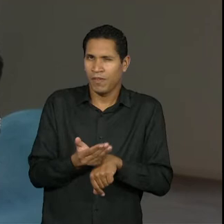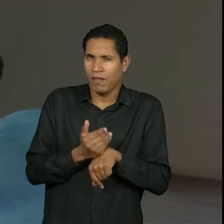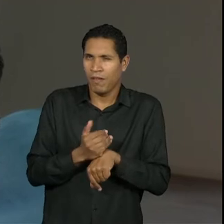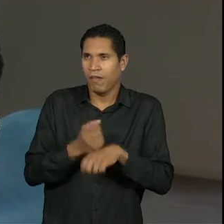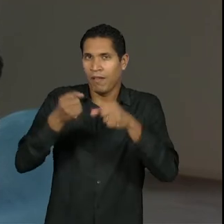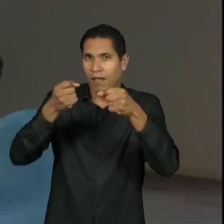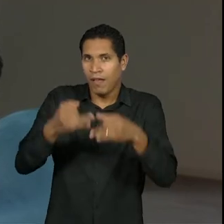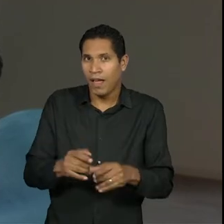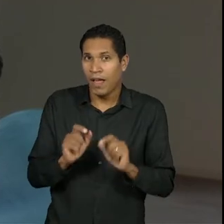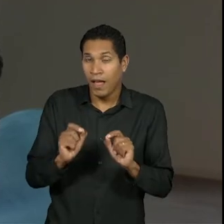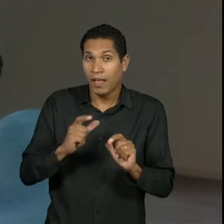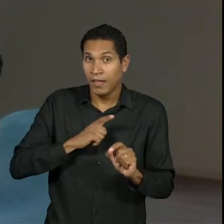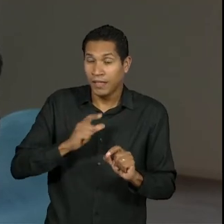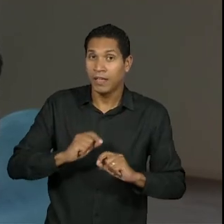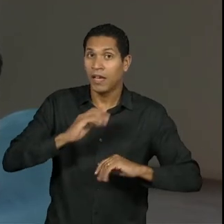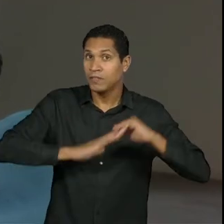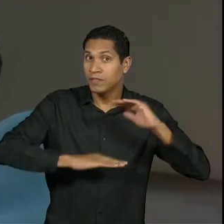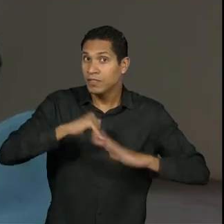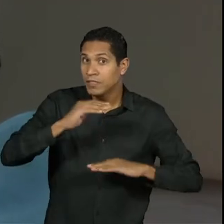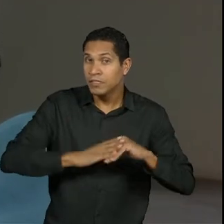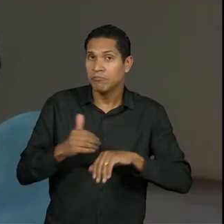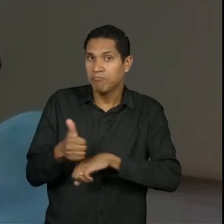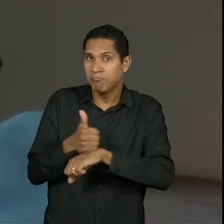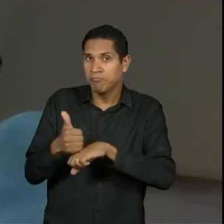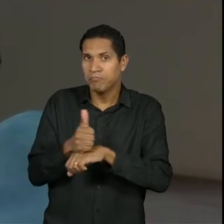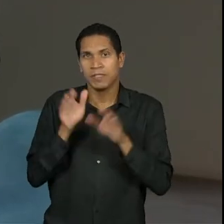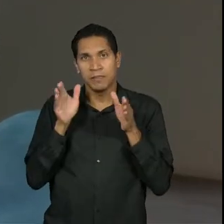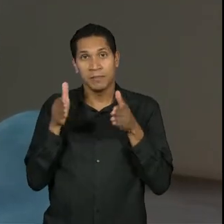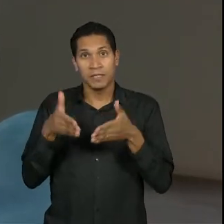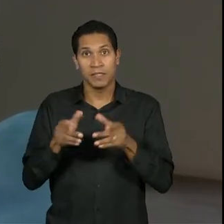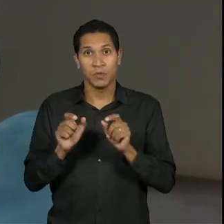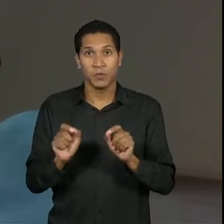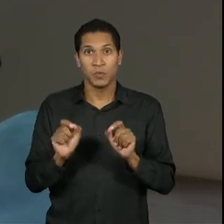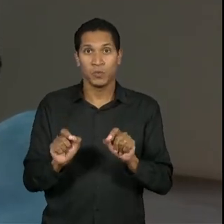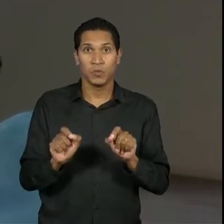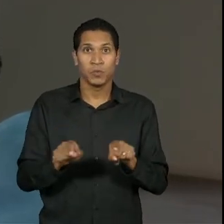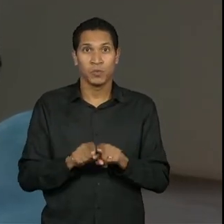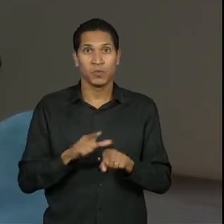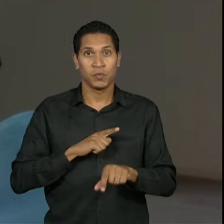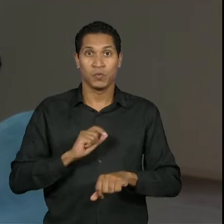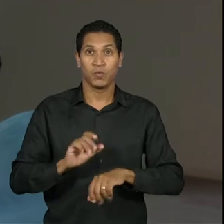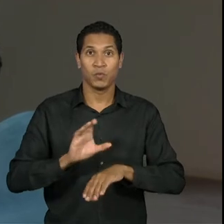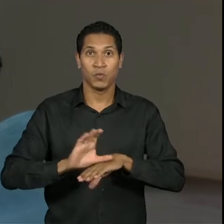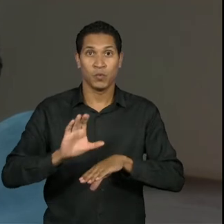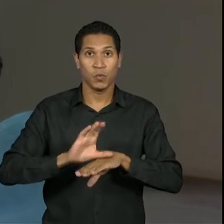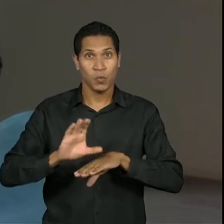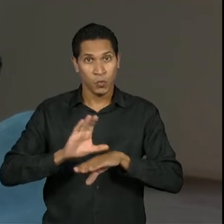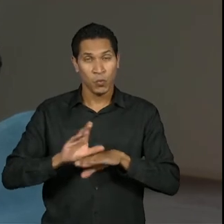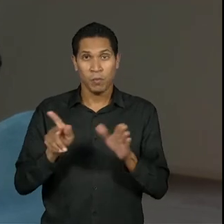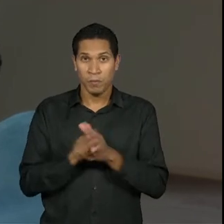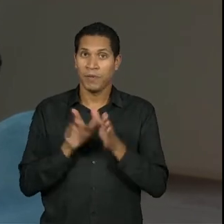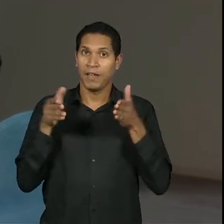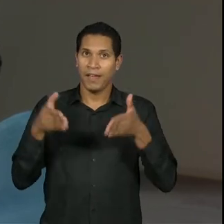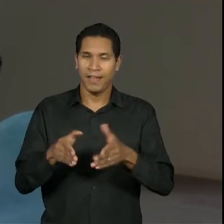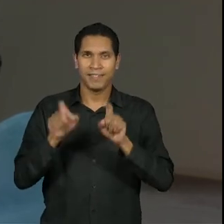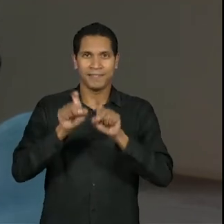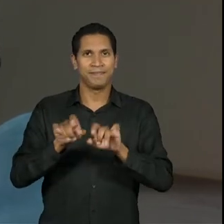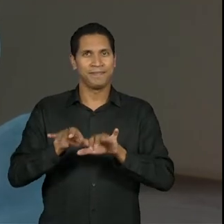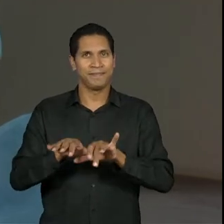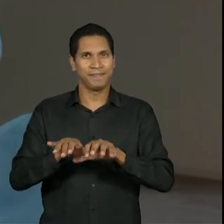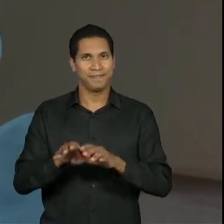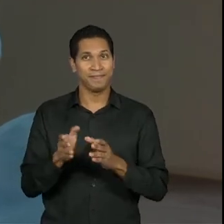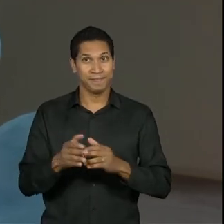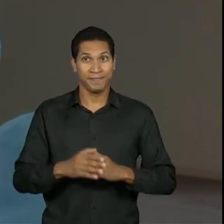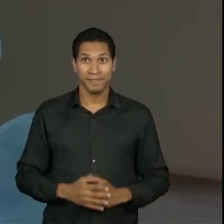de práticas profissionais, elas são específicas dos cursos do eixo de computação, Então,